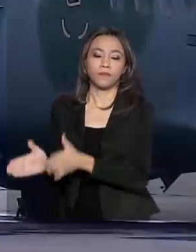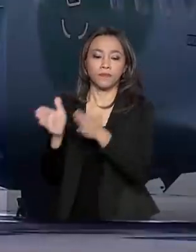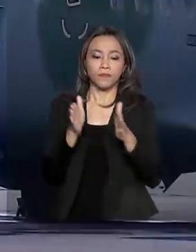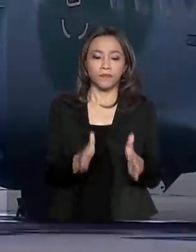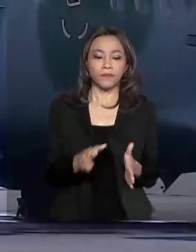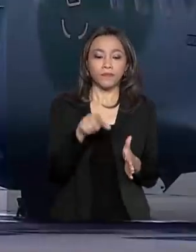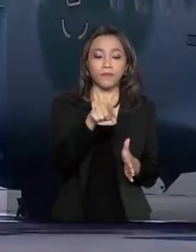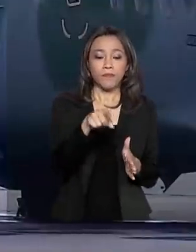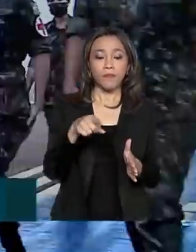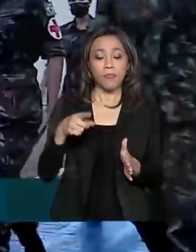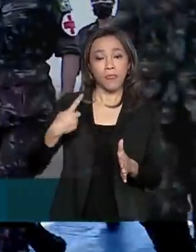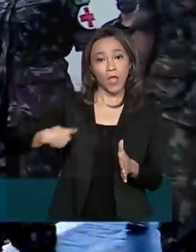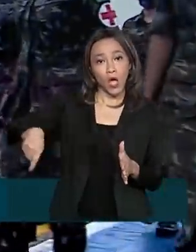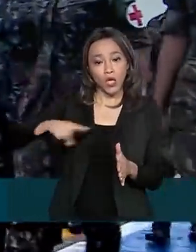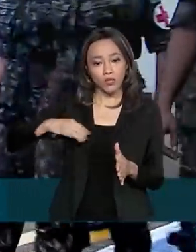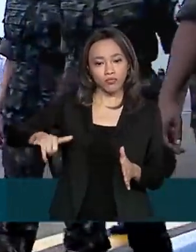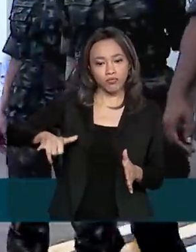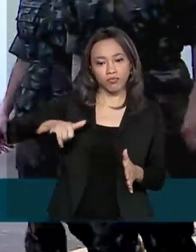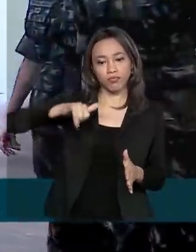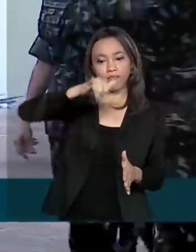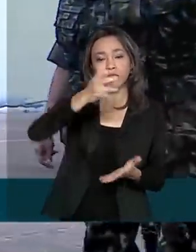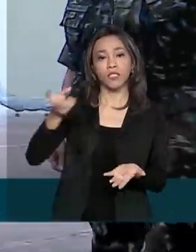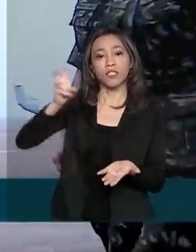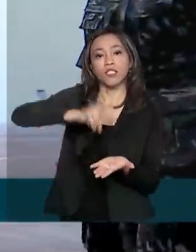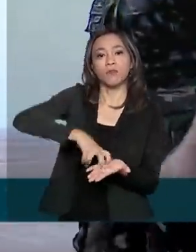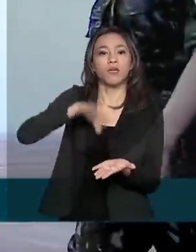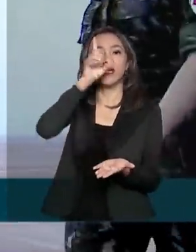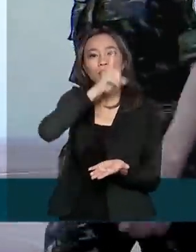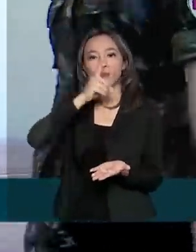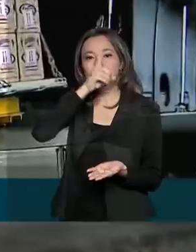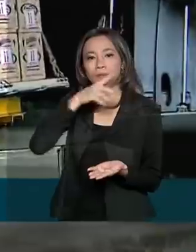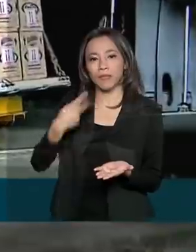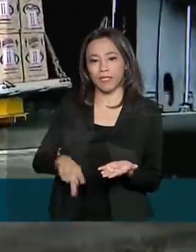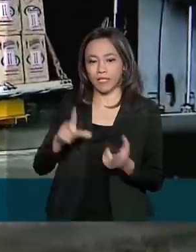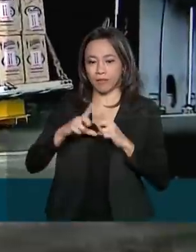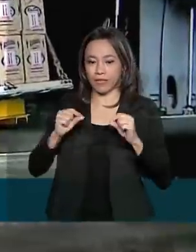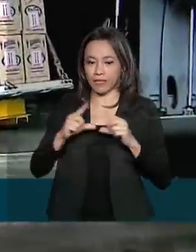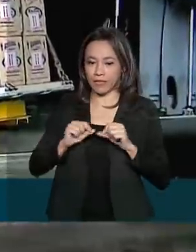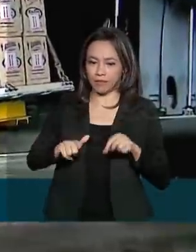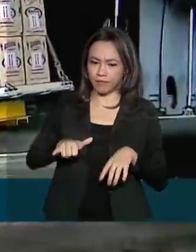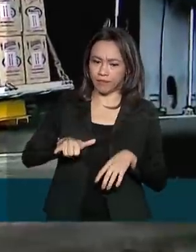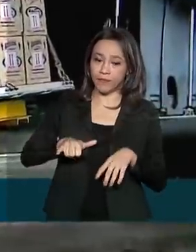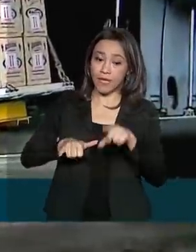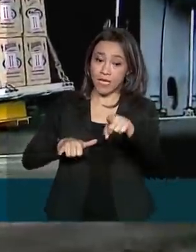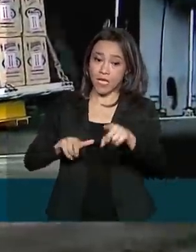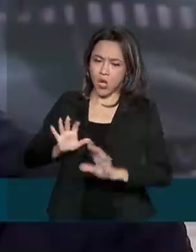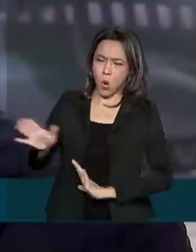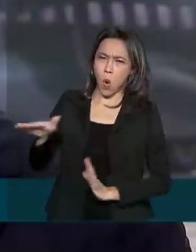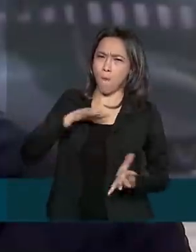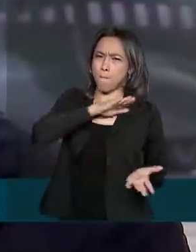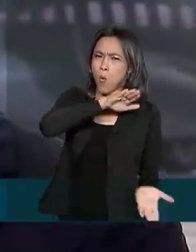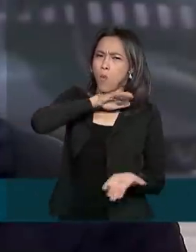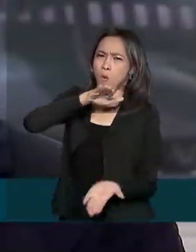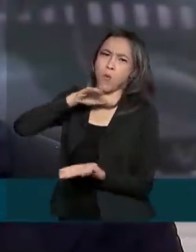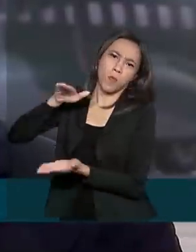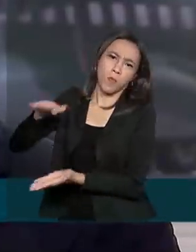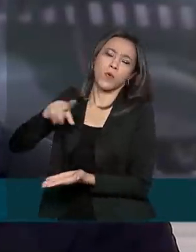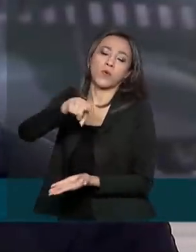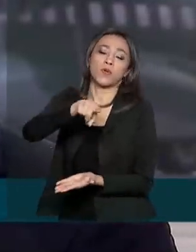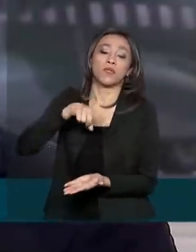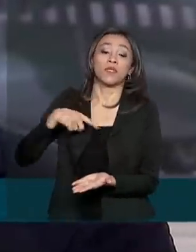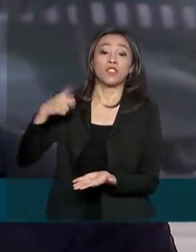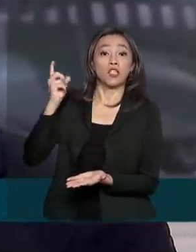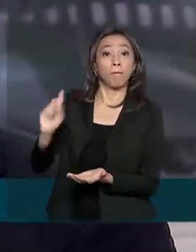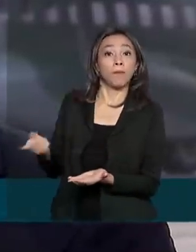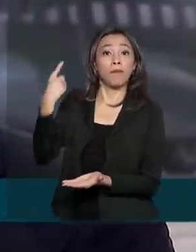Nossa viagem começa na manhã de domingo na Base Aérea de Brasília. Enquanto o avião militar é carregado, recebemos as primeiras